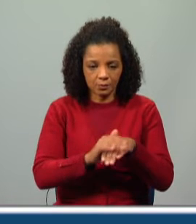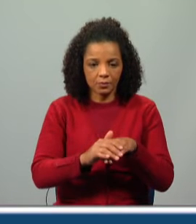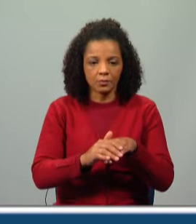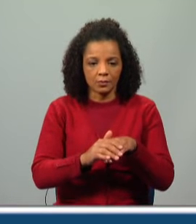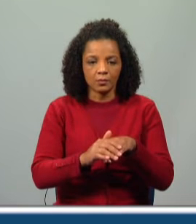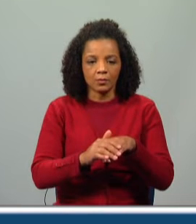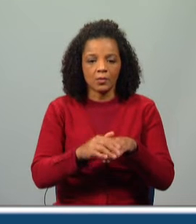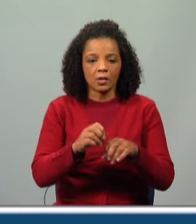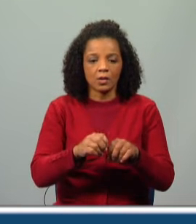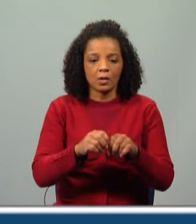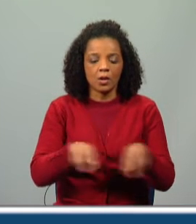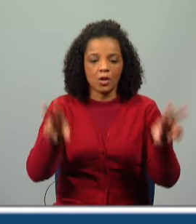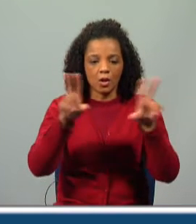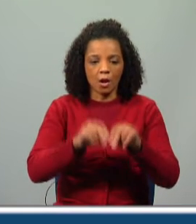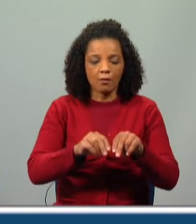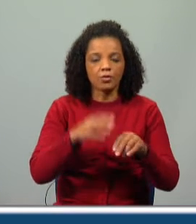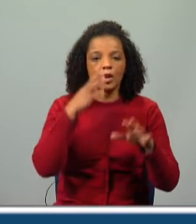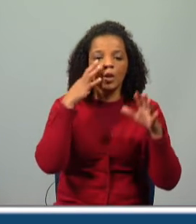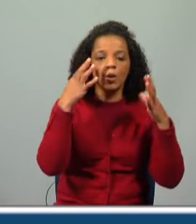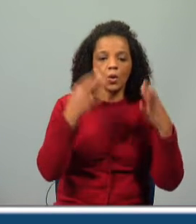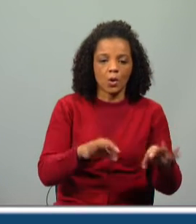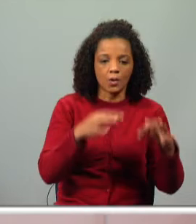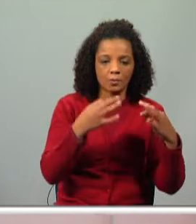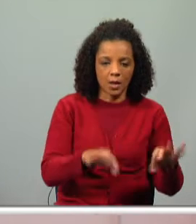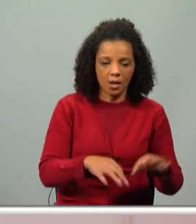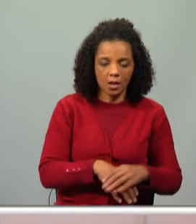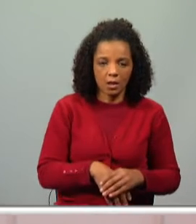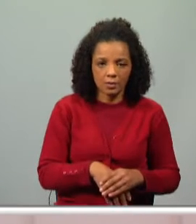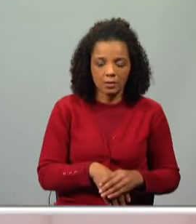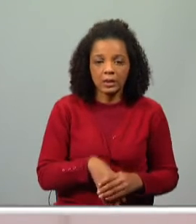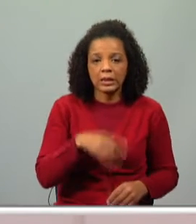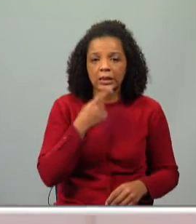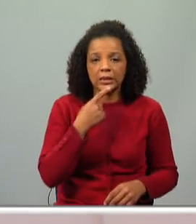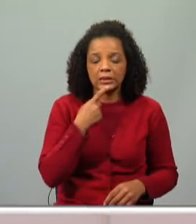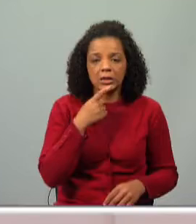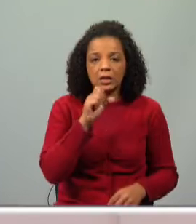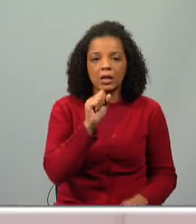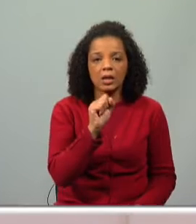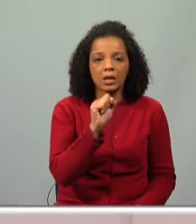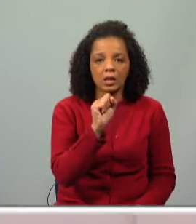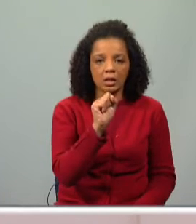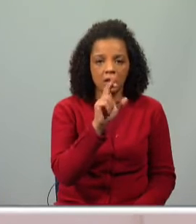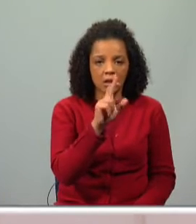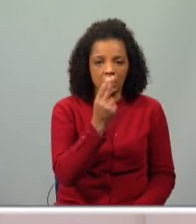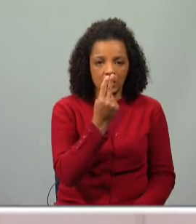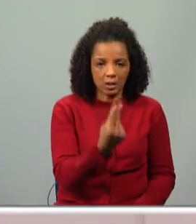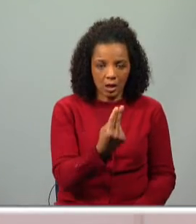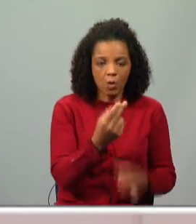estão e novas no grau normal, ou seja, não estão em grau nenhum. Depois,